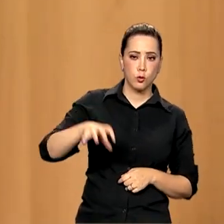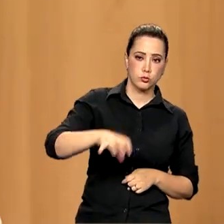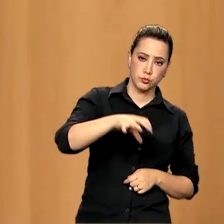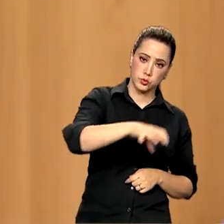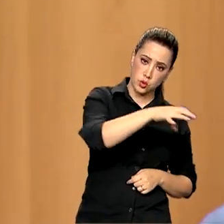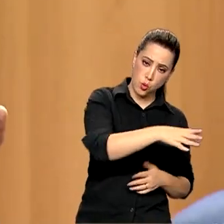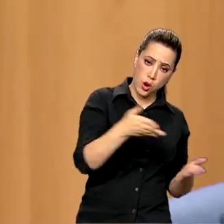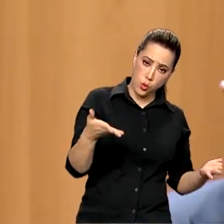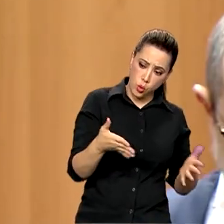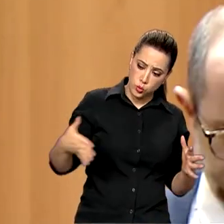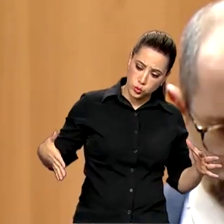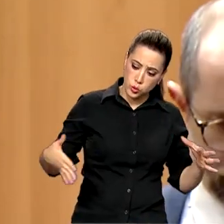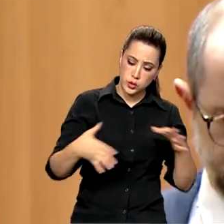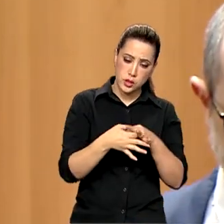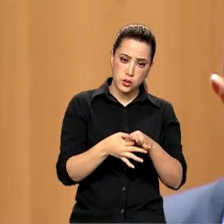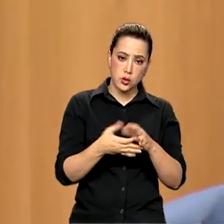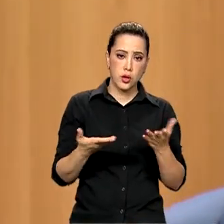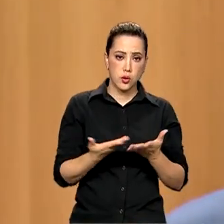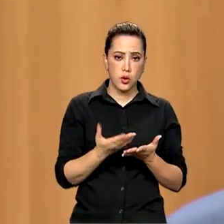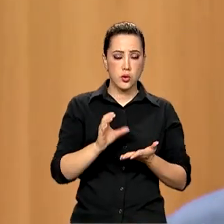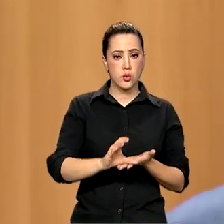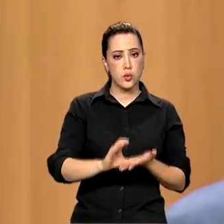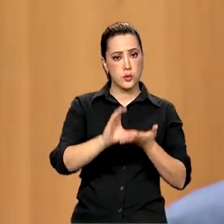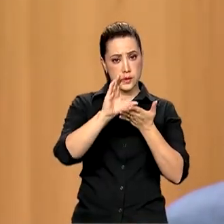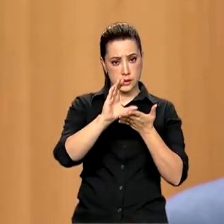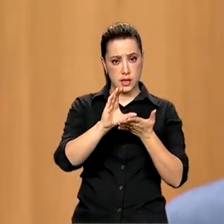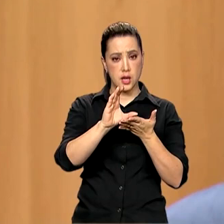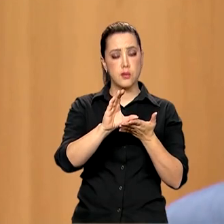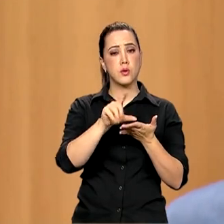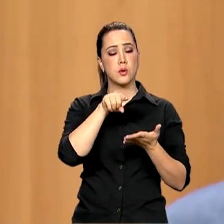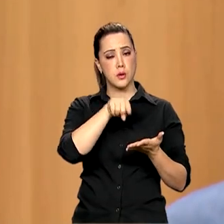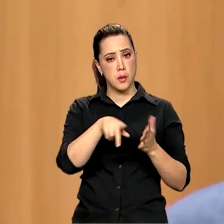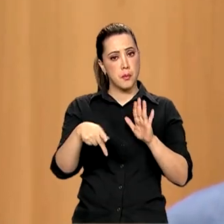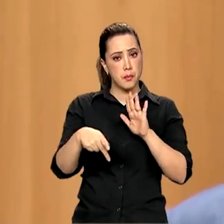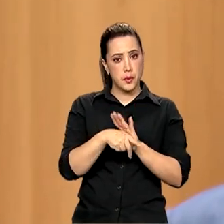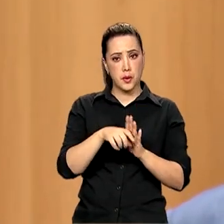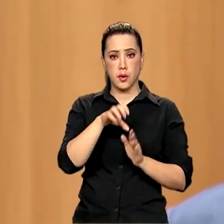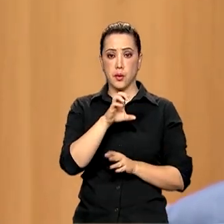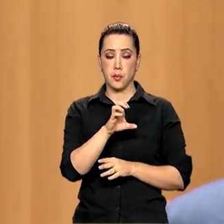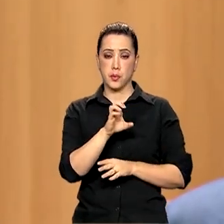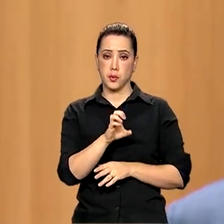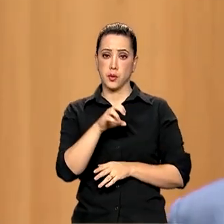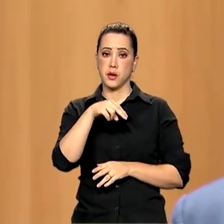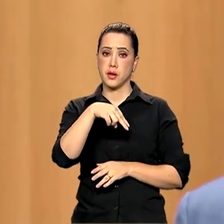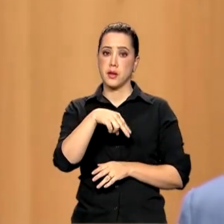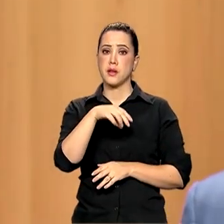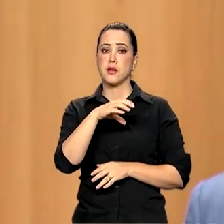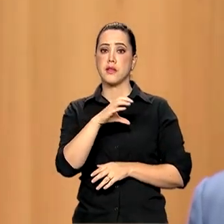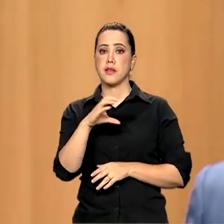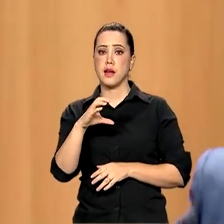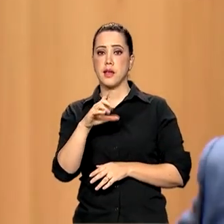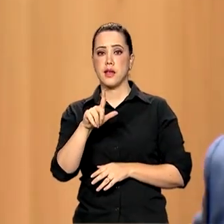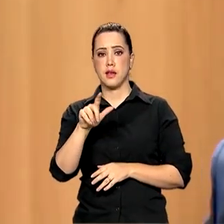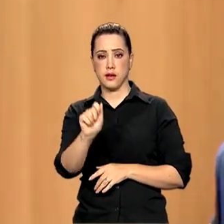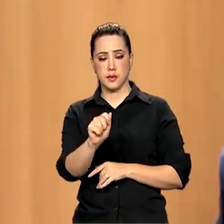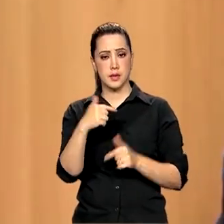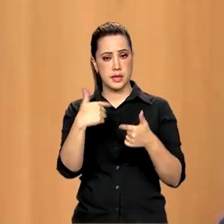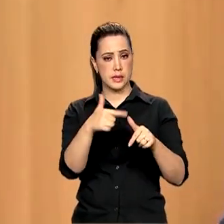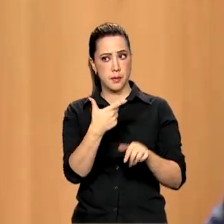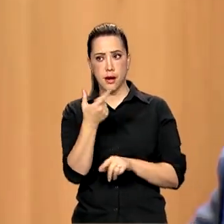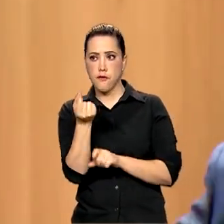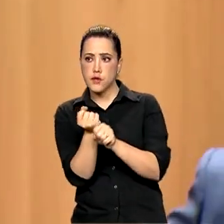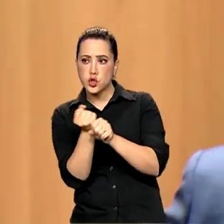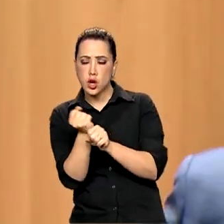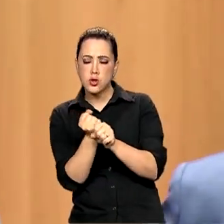este novo órgão, o Conselho de Governança da Encla, para que esse trabalho, tão bem sucedido dos últimos 20 anos, possa